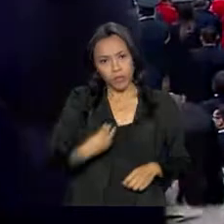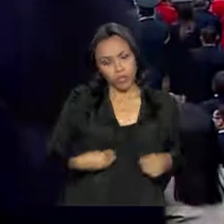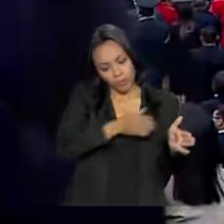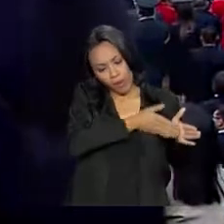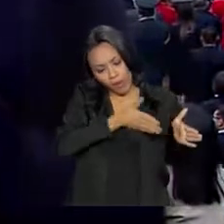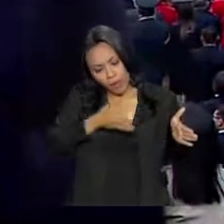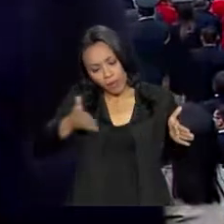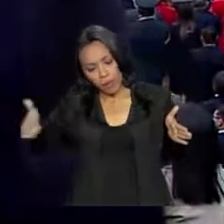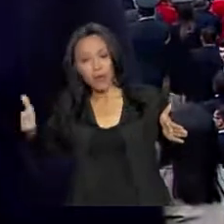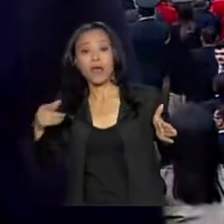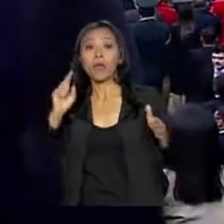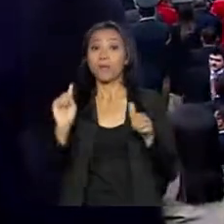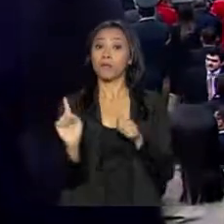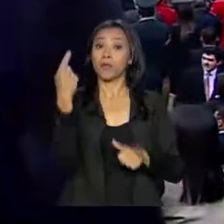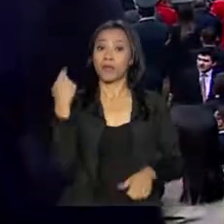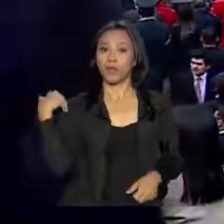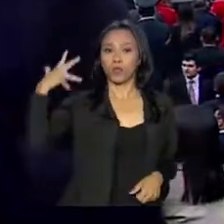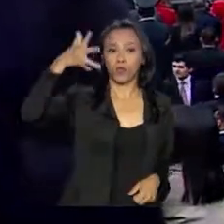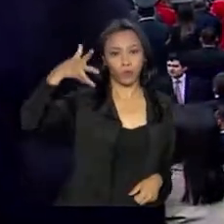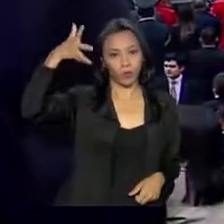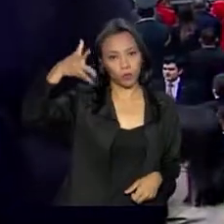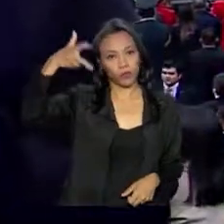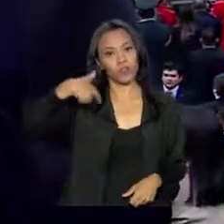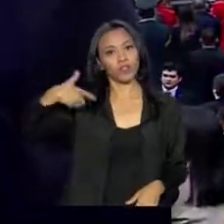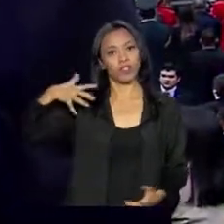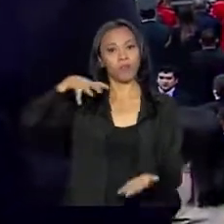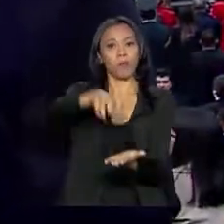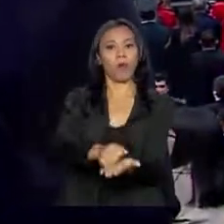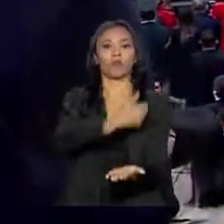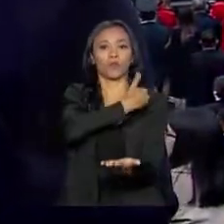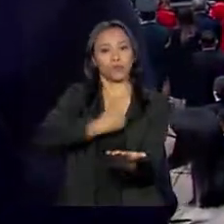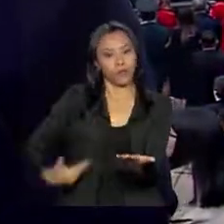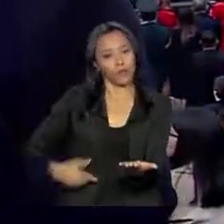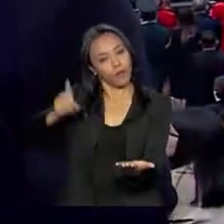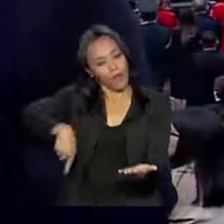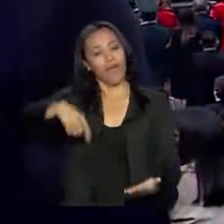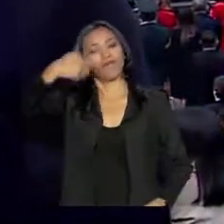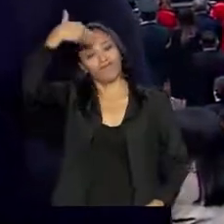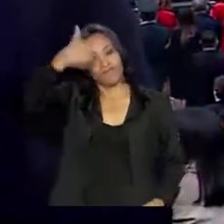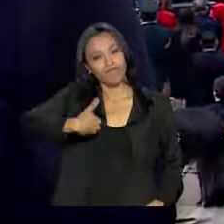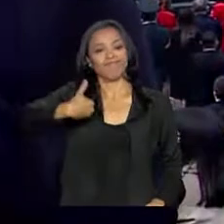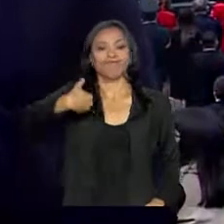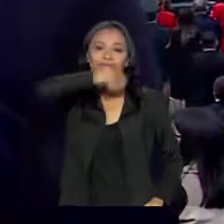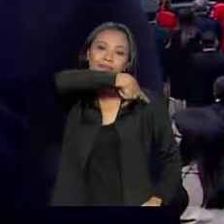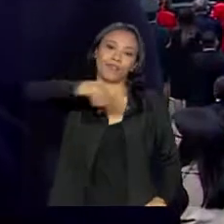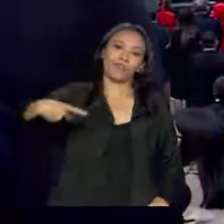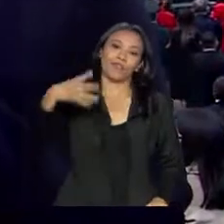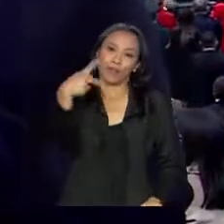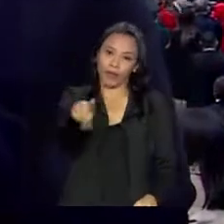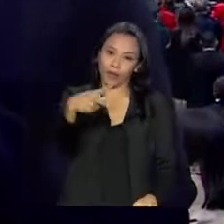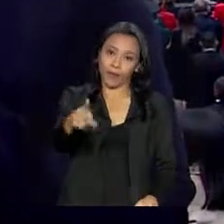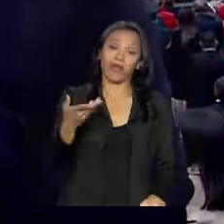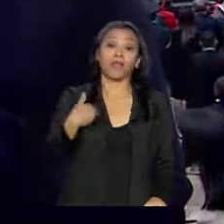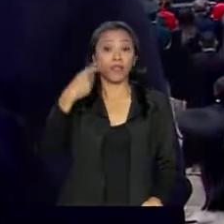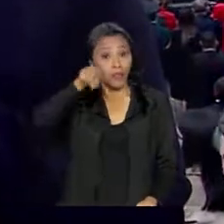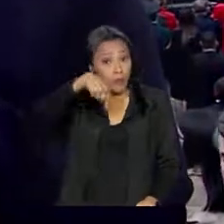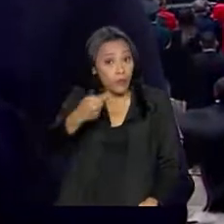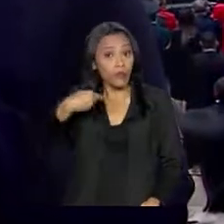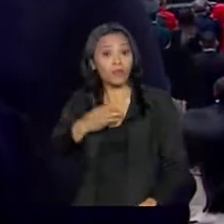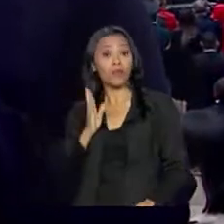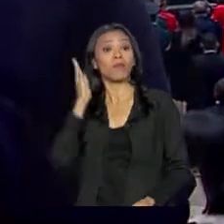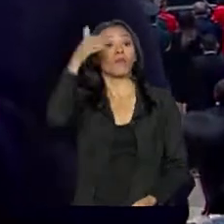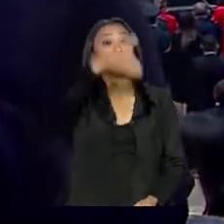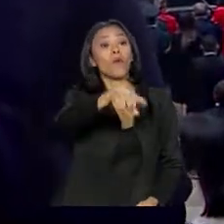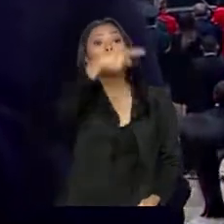daqui, ele deu o primeiro discurso, o discurso dele de posse, o primeiro discurso como presidente de fato do Paraguai e sai daqui e segue para uma outra